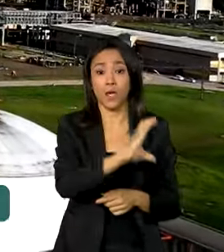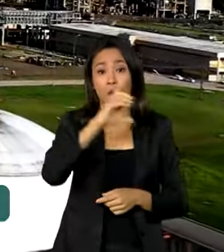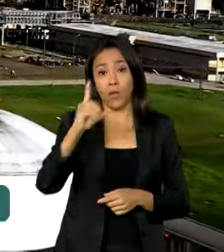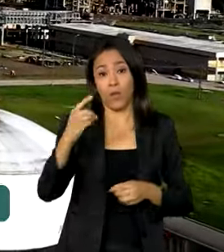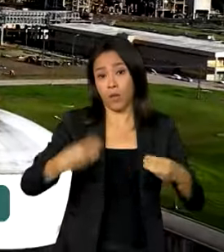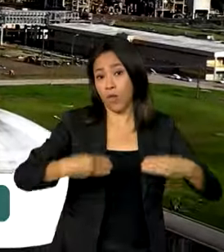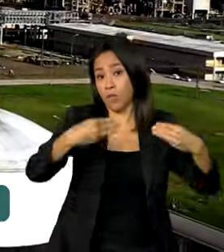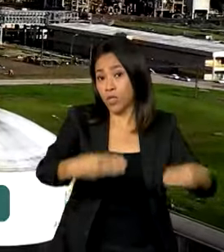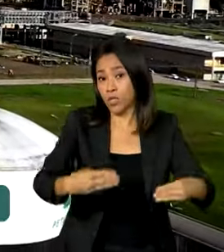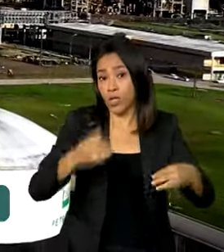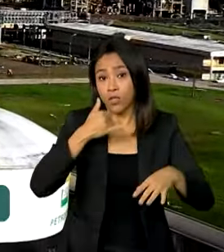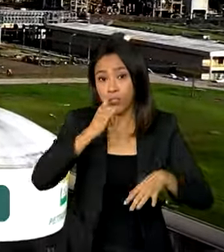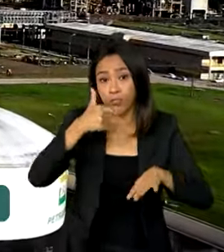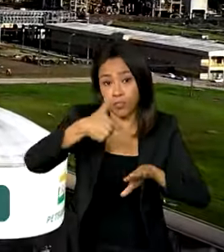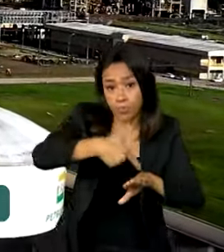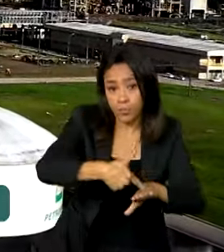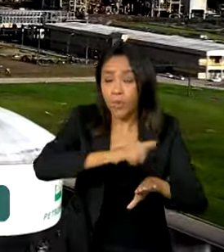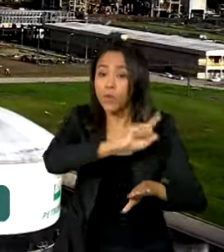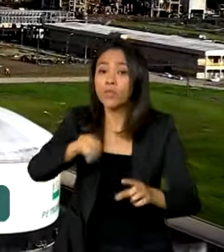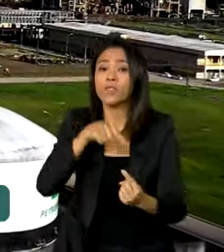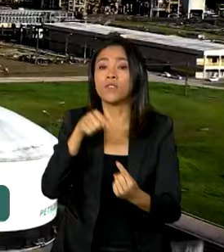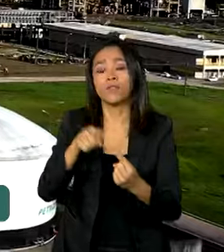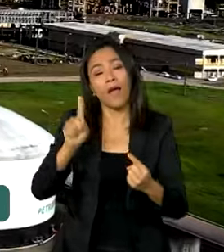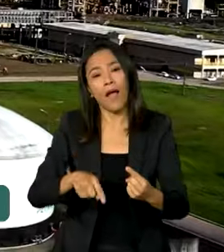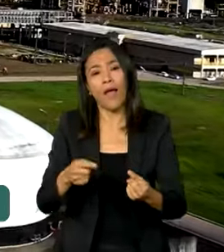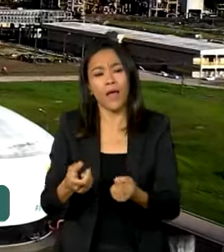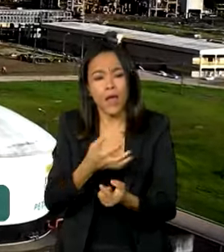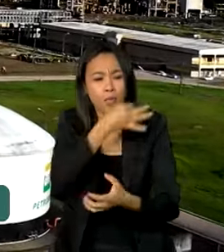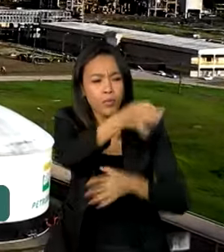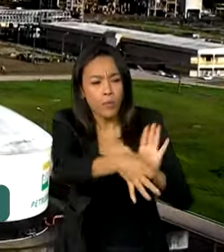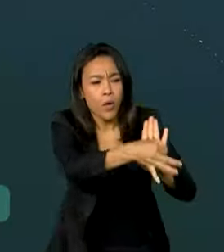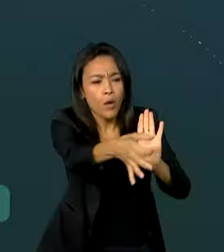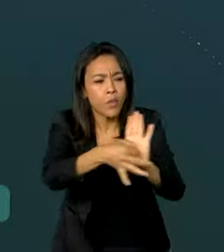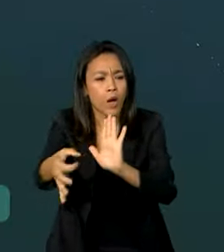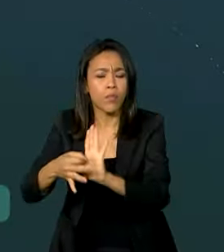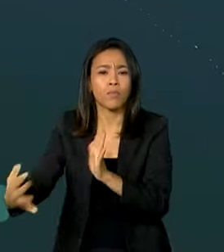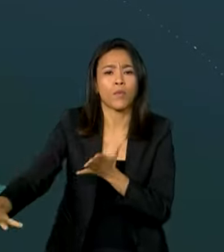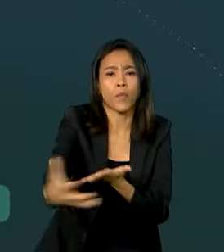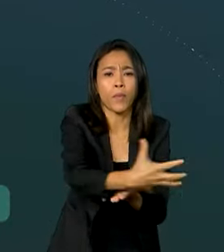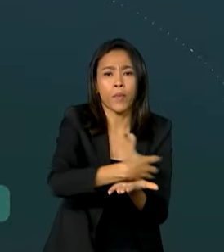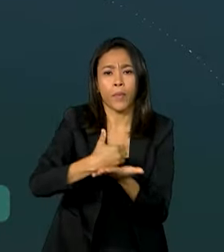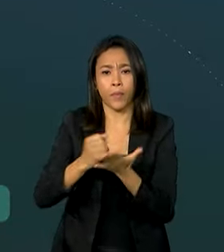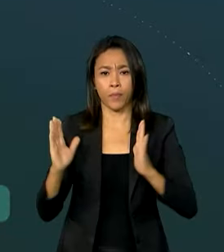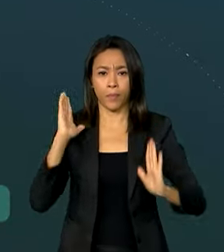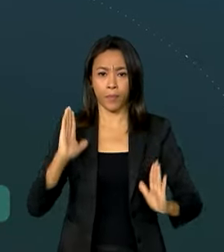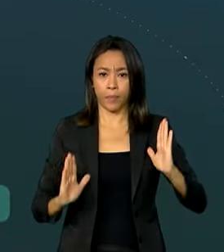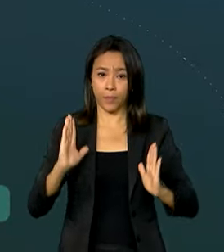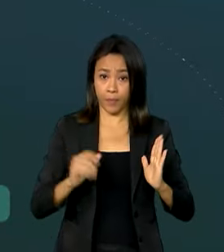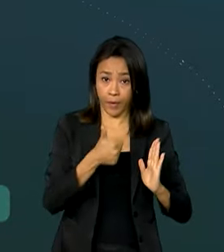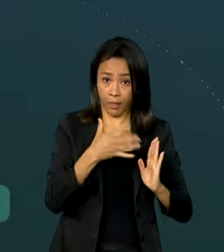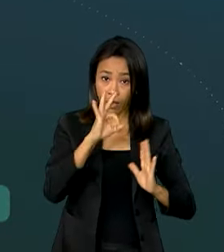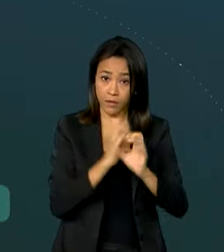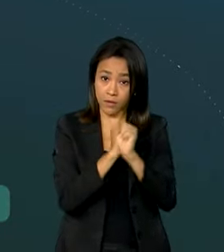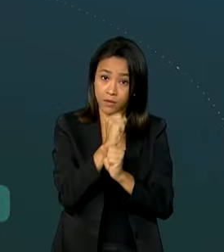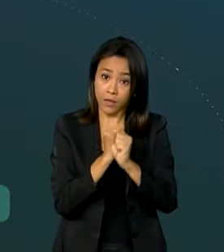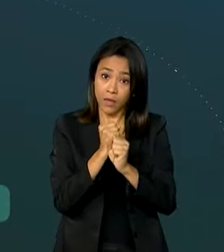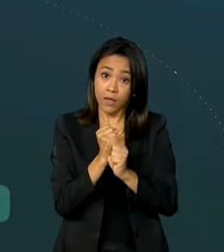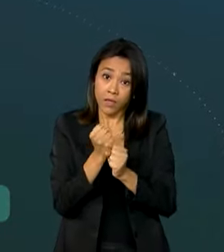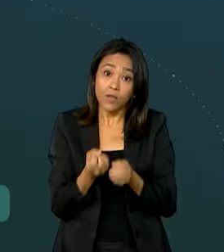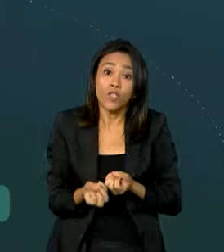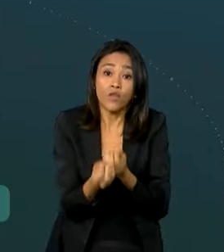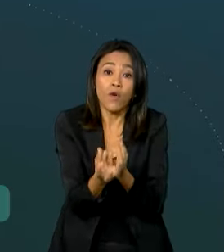e Energia. A ideia é coletar contribuições da sociedade para os próximos 10 anos e fornecer dados